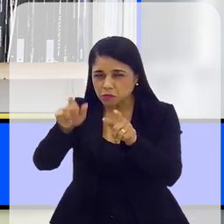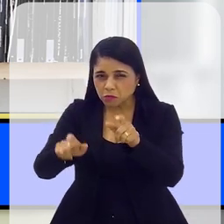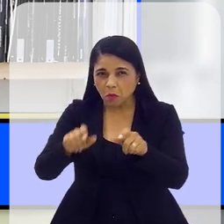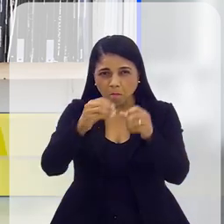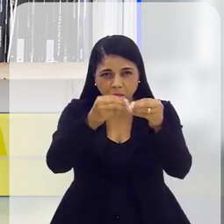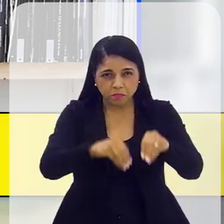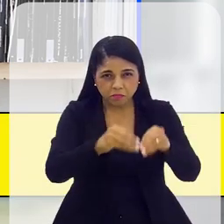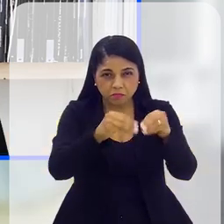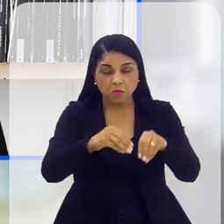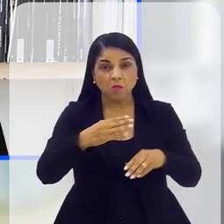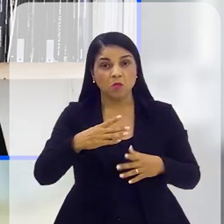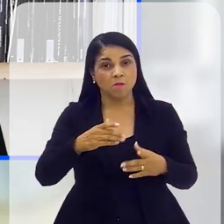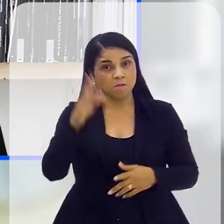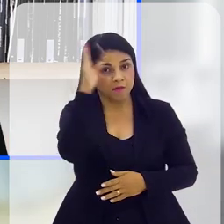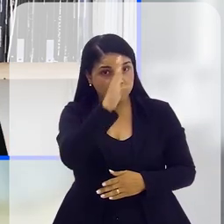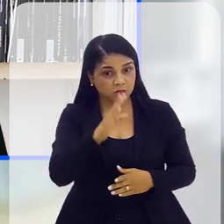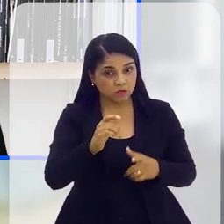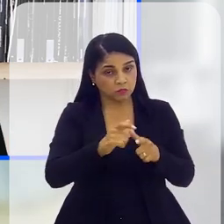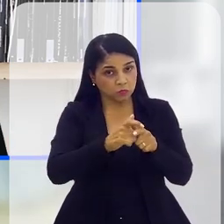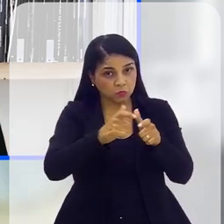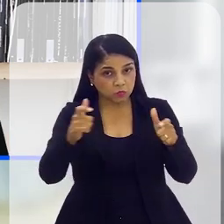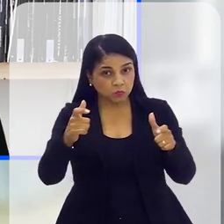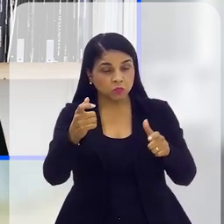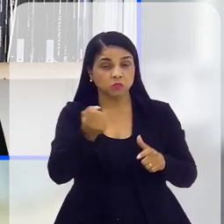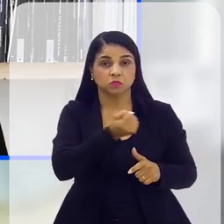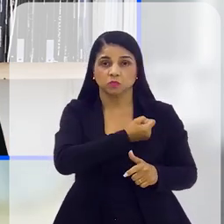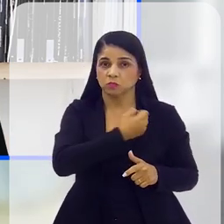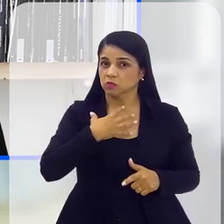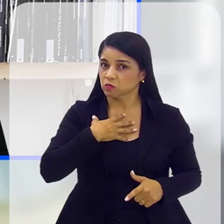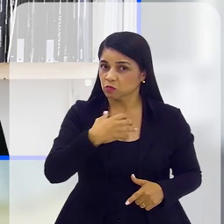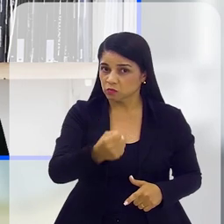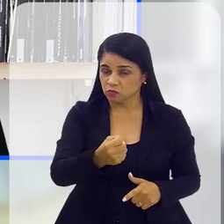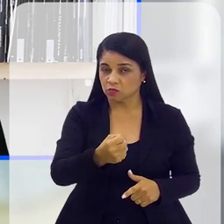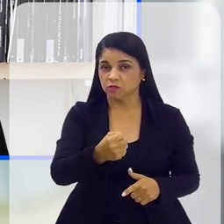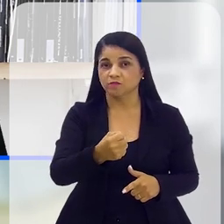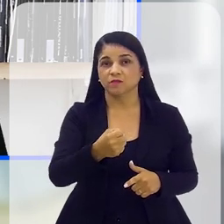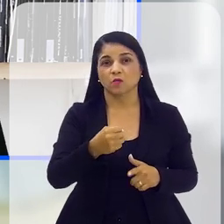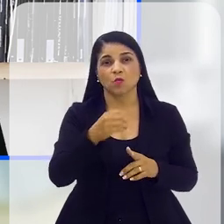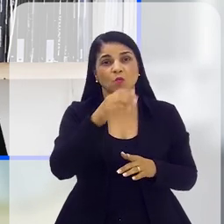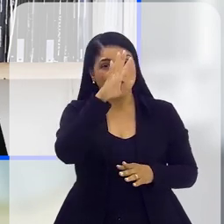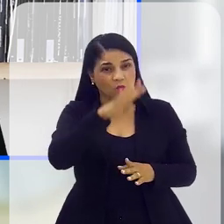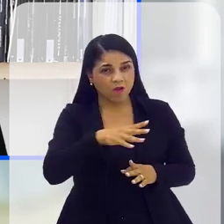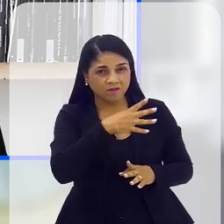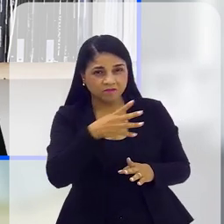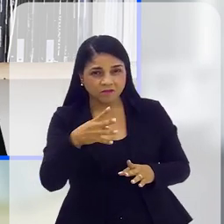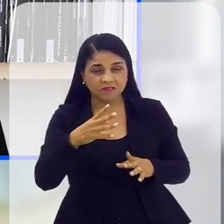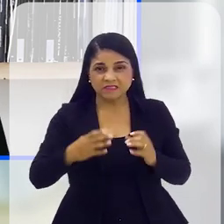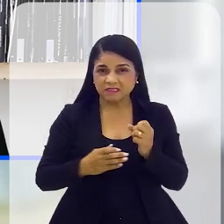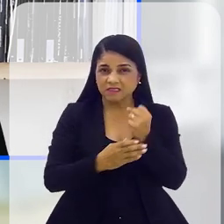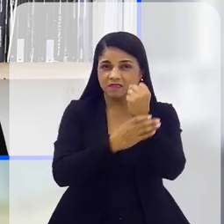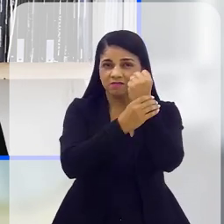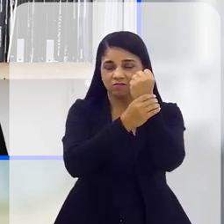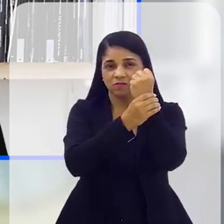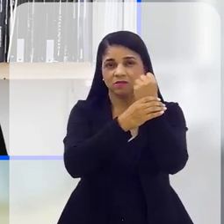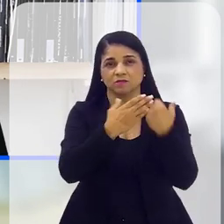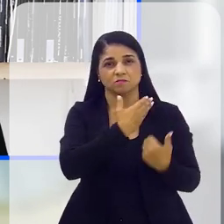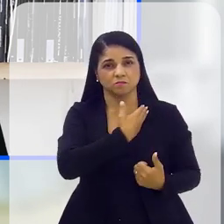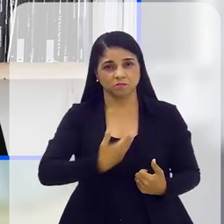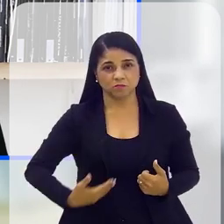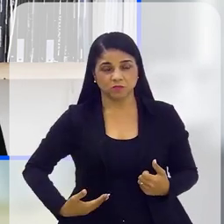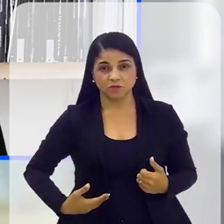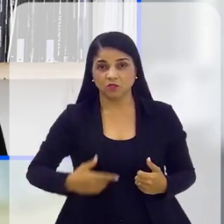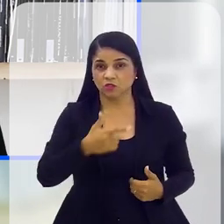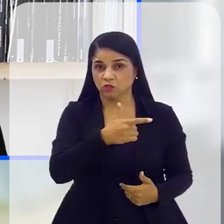o número de suicídios tem crescido nos últimos anos. De acordo com o Anuário Brasileiro de Segurança Pública, em 2022